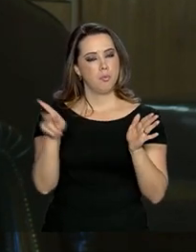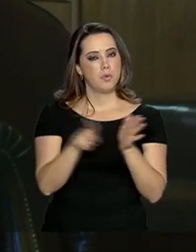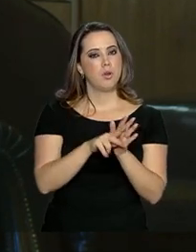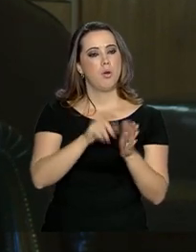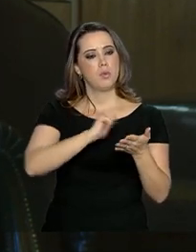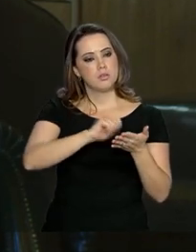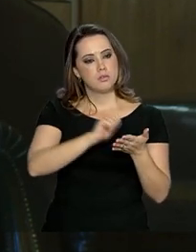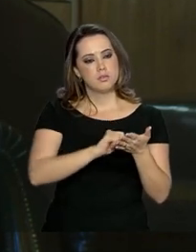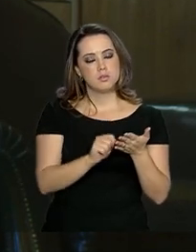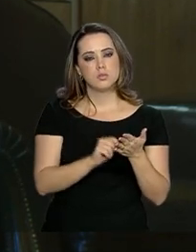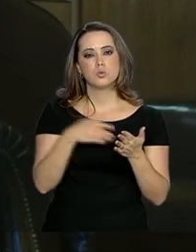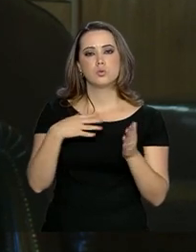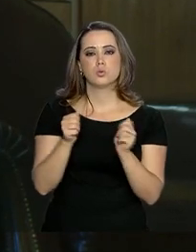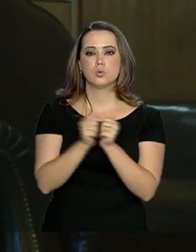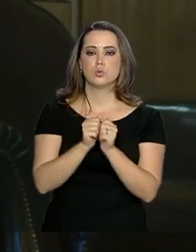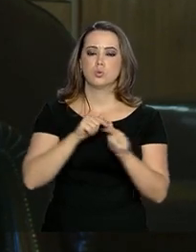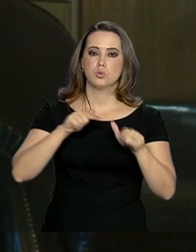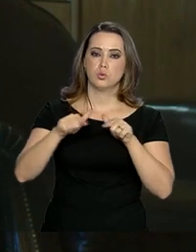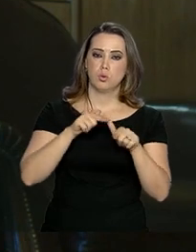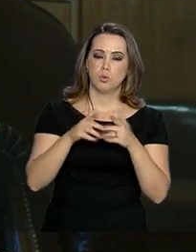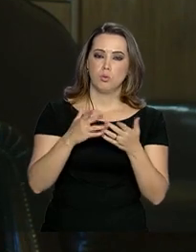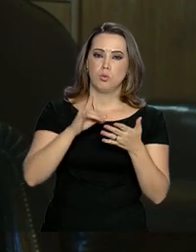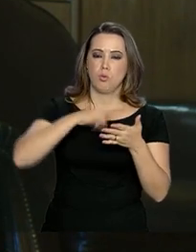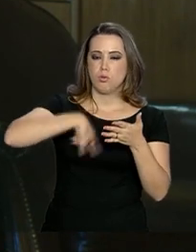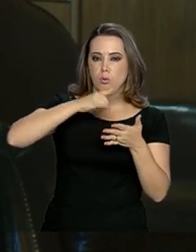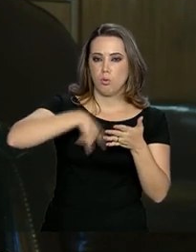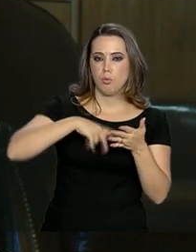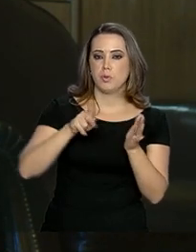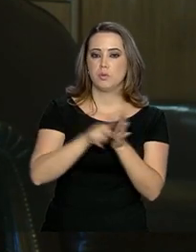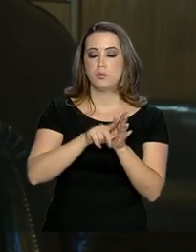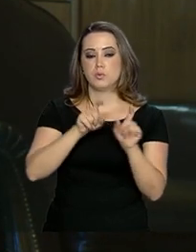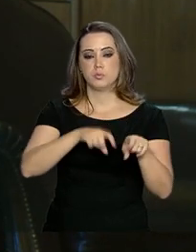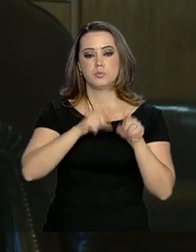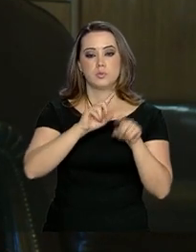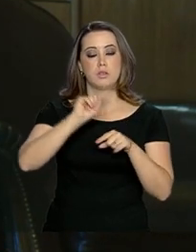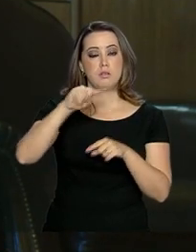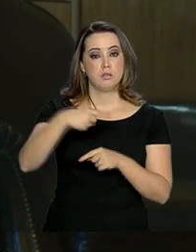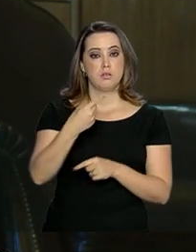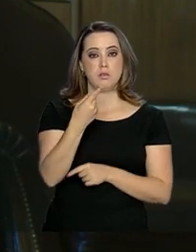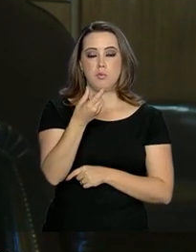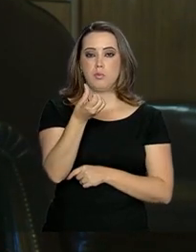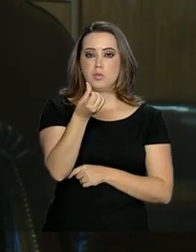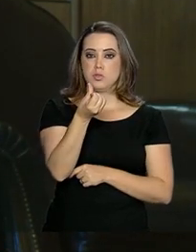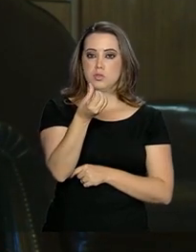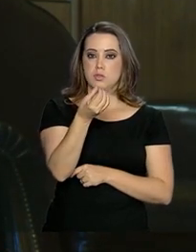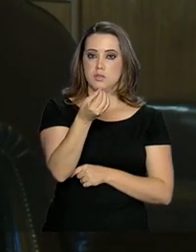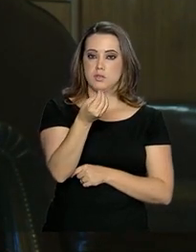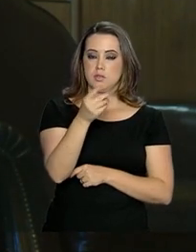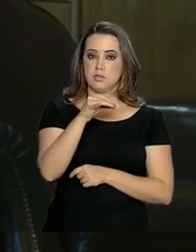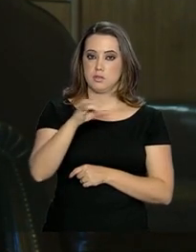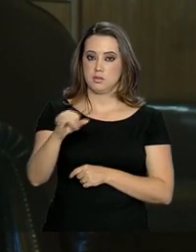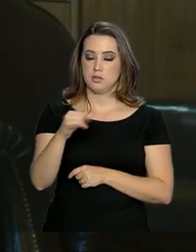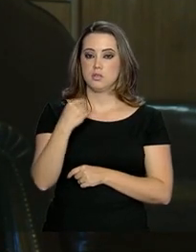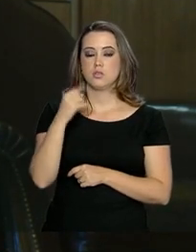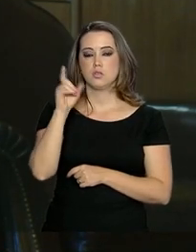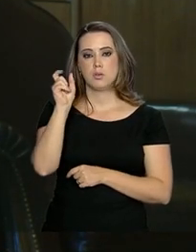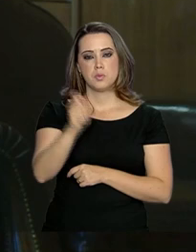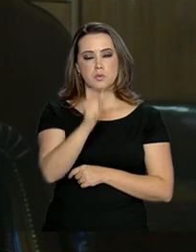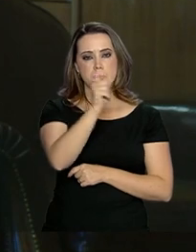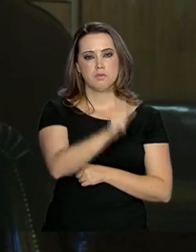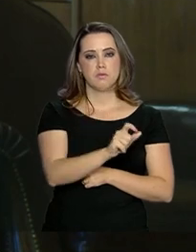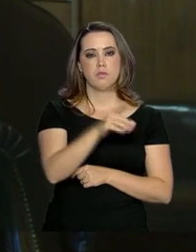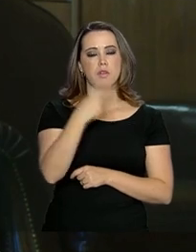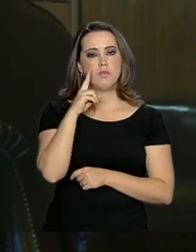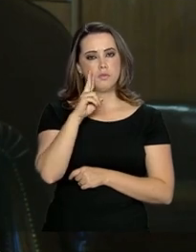documentações que já são de amplo conhecimento dos segurados rurais. Após os 60 dias, quem vai definir a